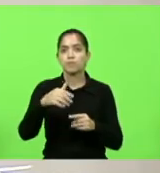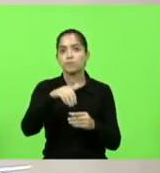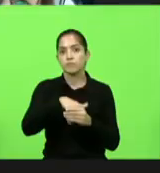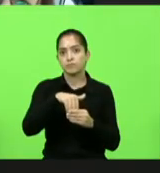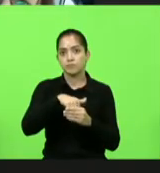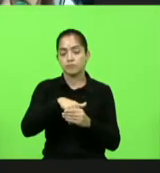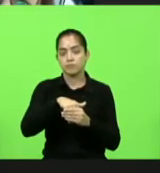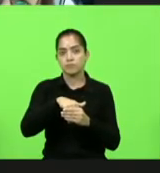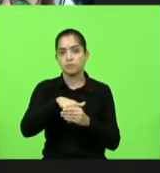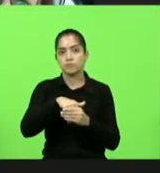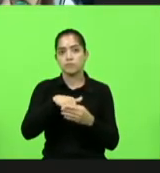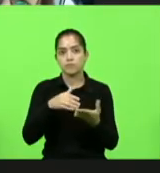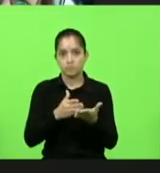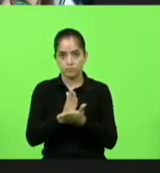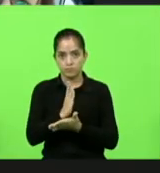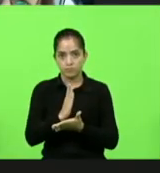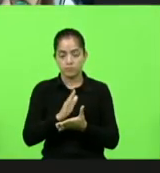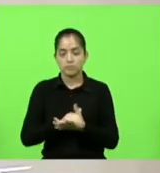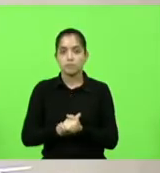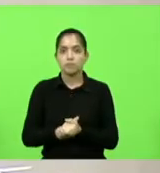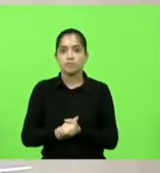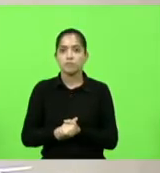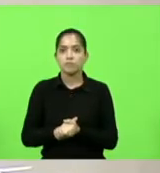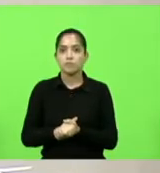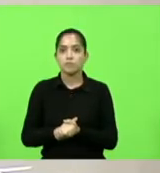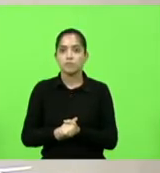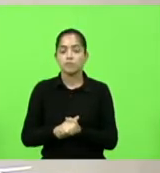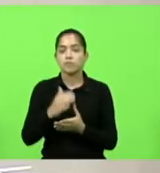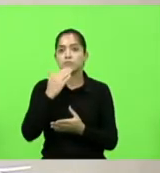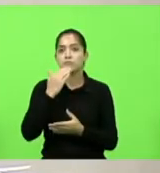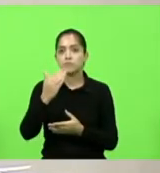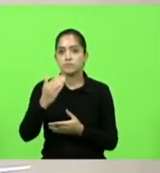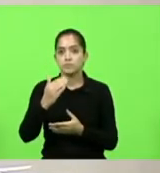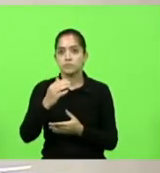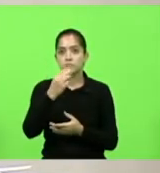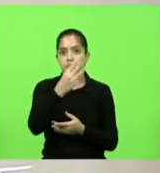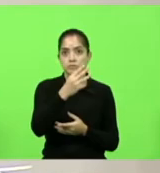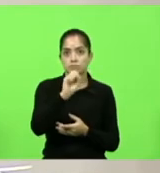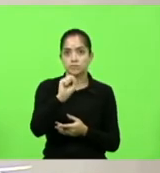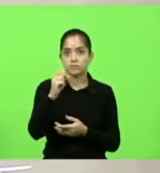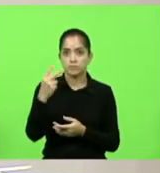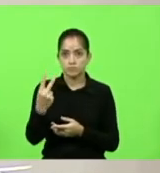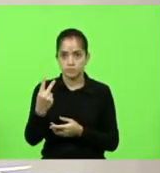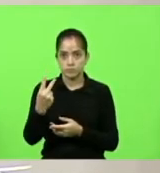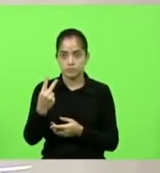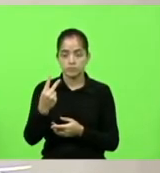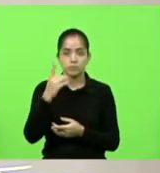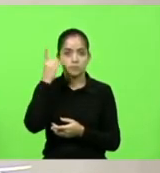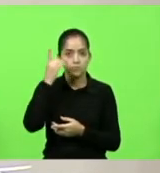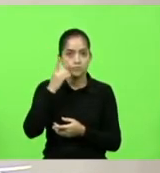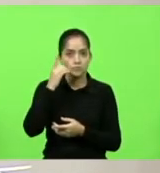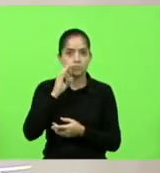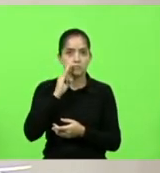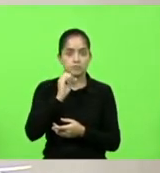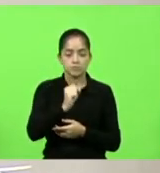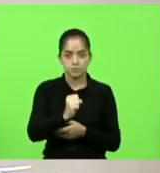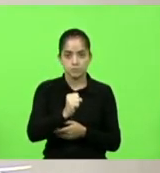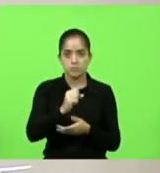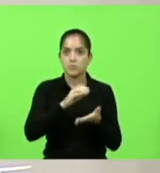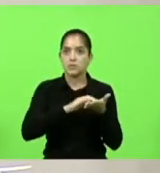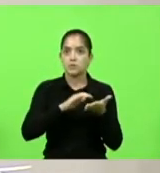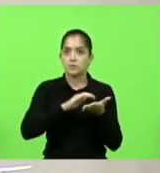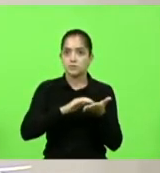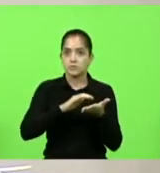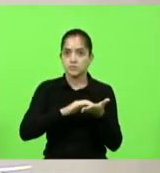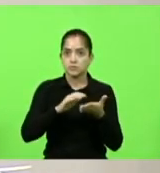Em votação? Aprovado. Pedido de informação nº 382. Deputado Bruno Souza, solicitando ao secretário do